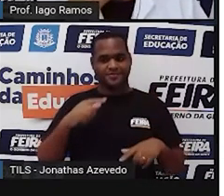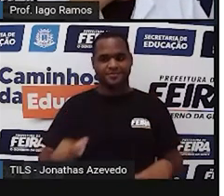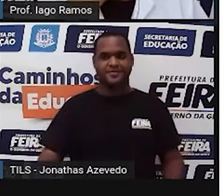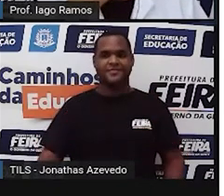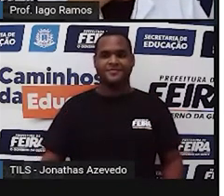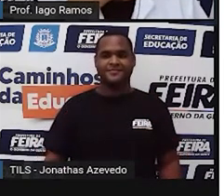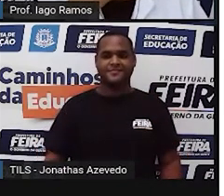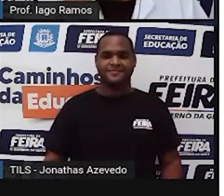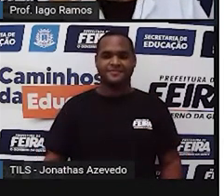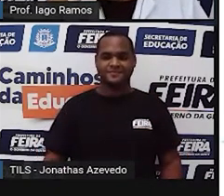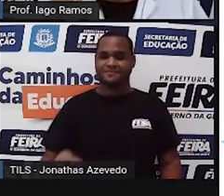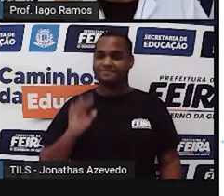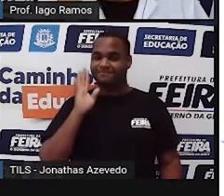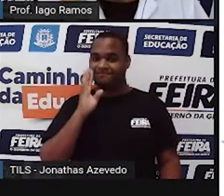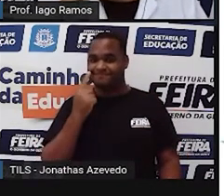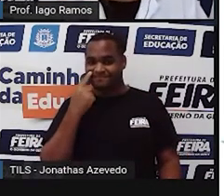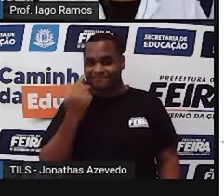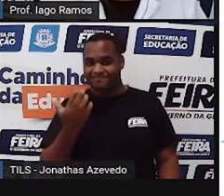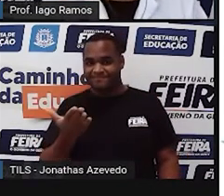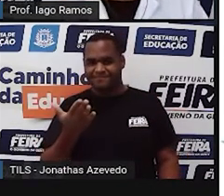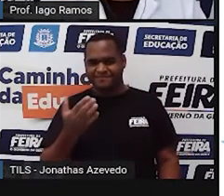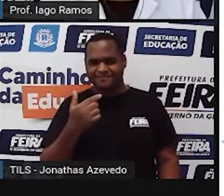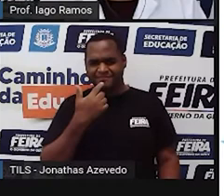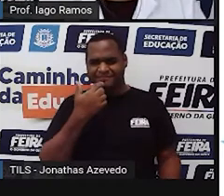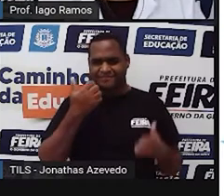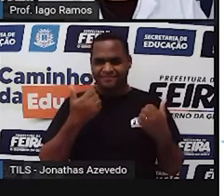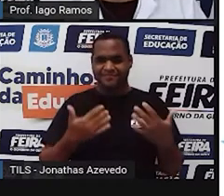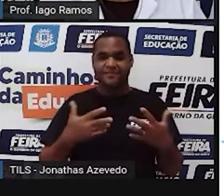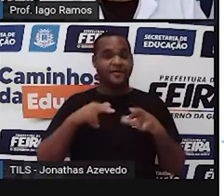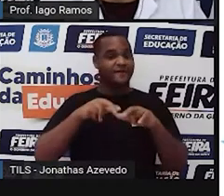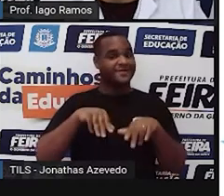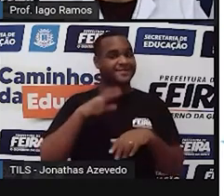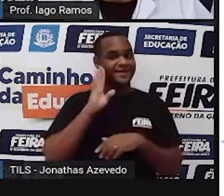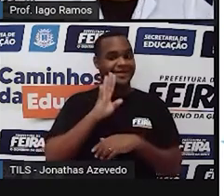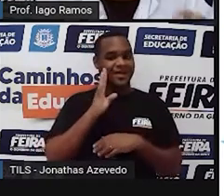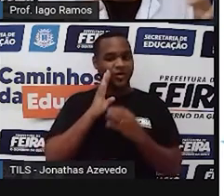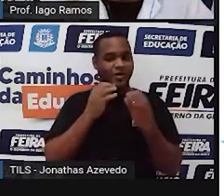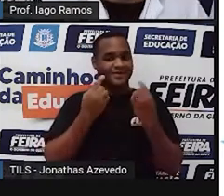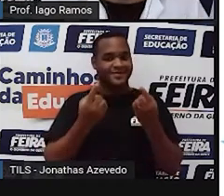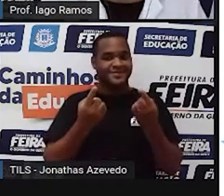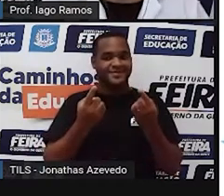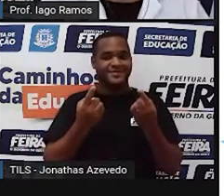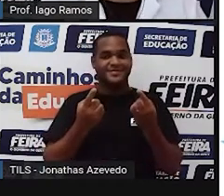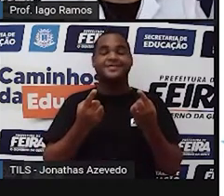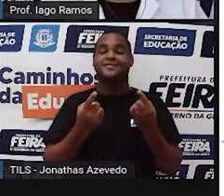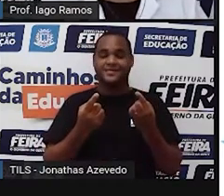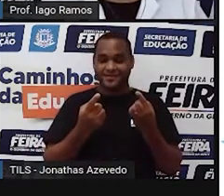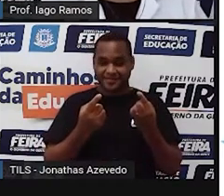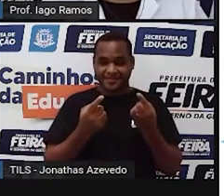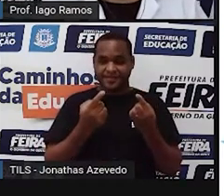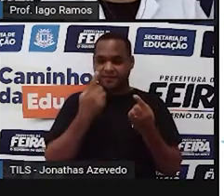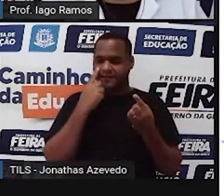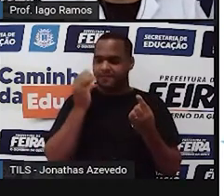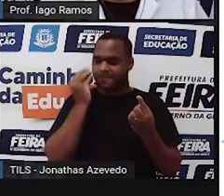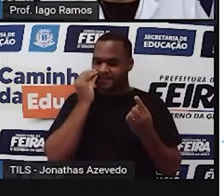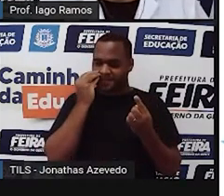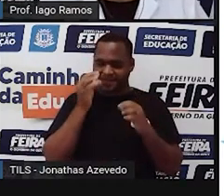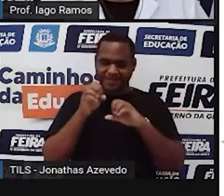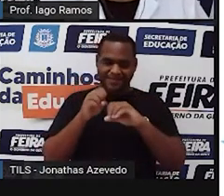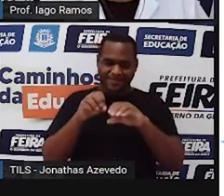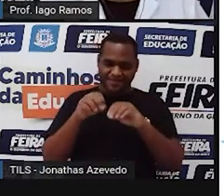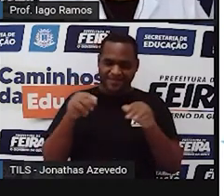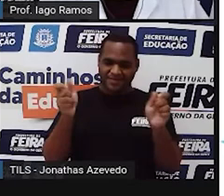Olha só. Deixa eu te falar de uma coisa bastante legal, né? Porque isso aqui também vai servir para a nossa aula,